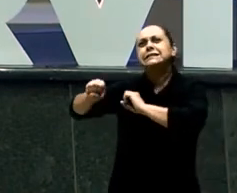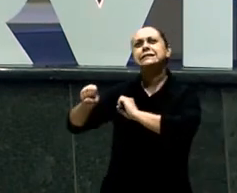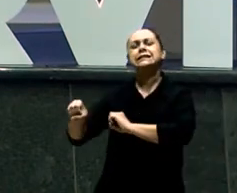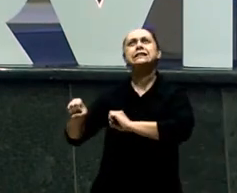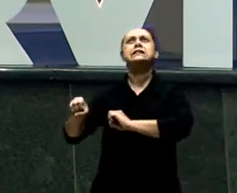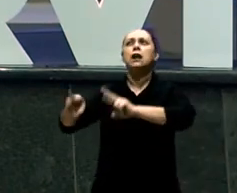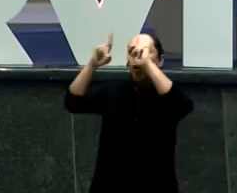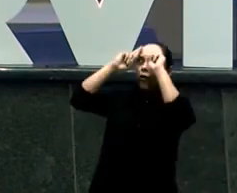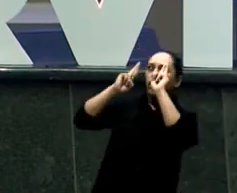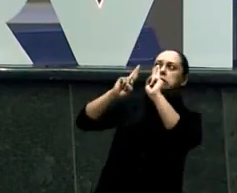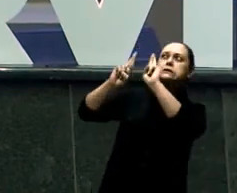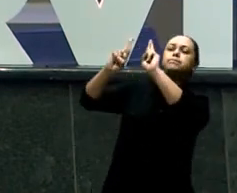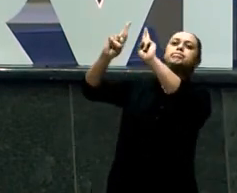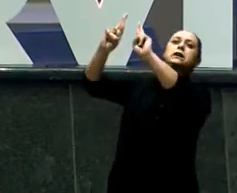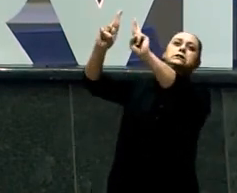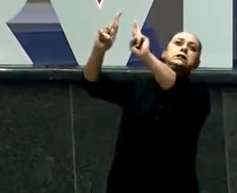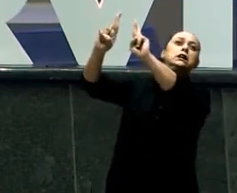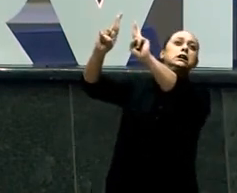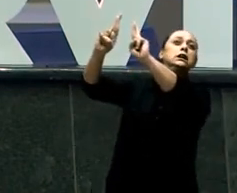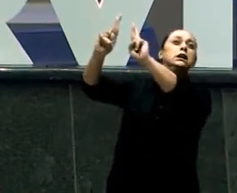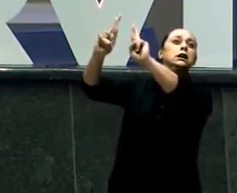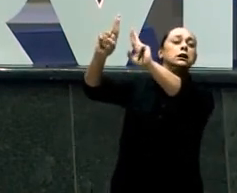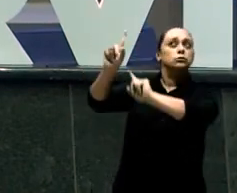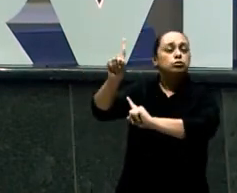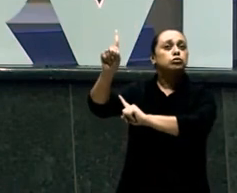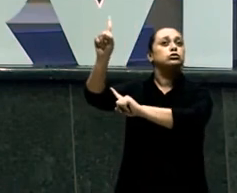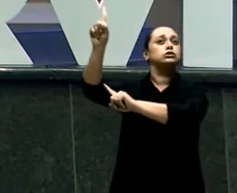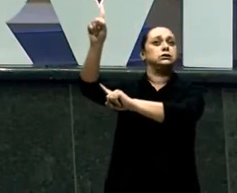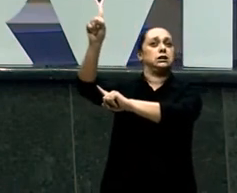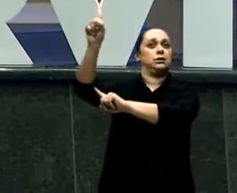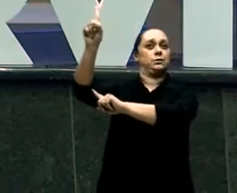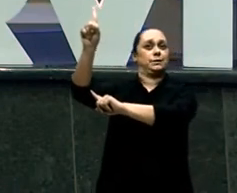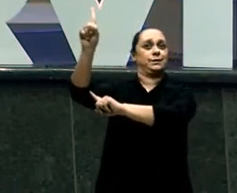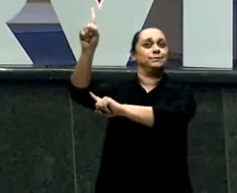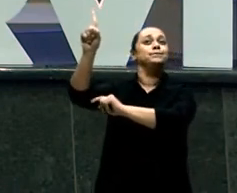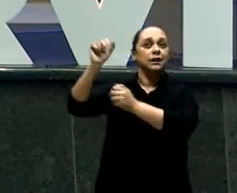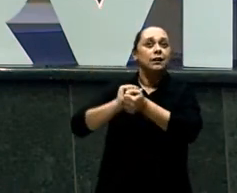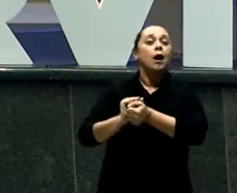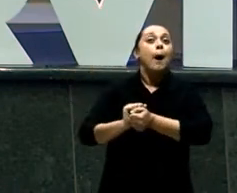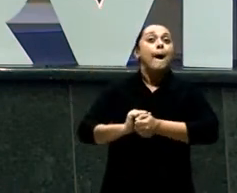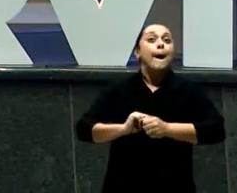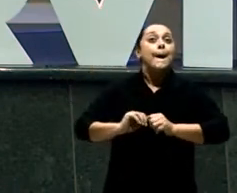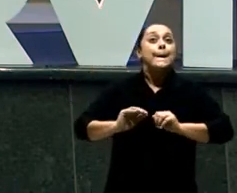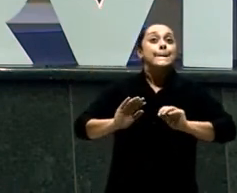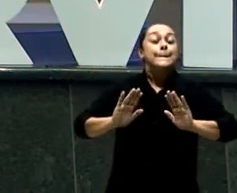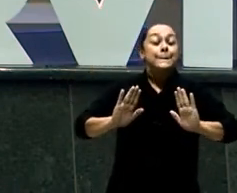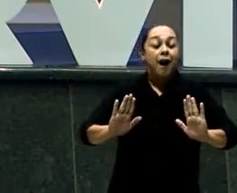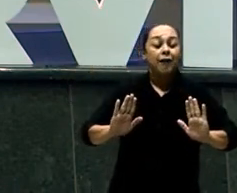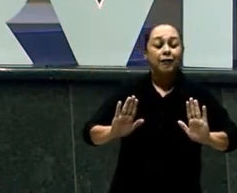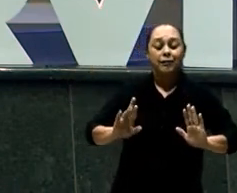palavra De Deus Dizendo Vocês não irão Cuidar De filhos Vocês irão Cuidar De duas